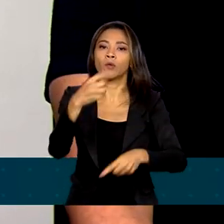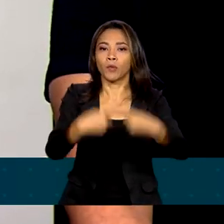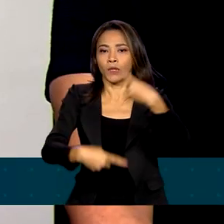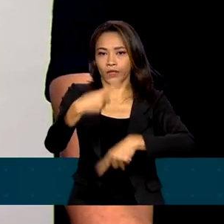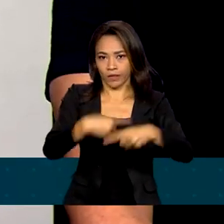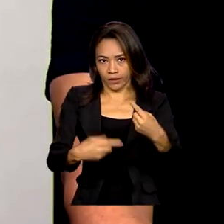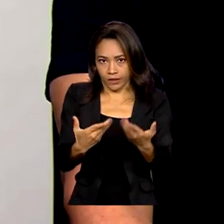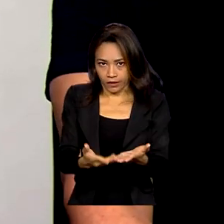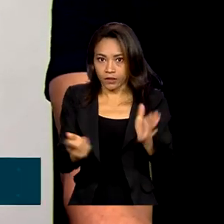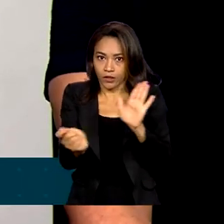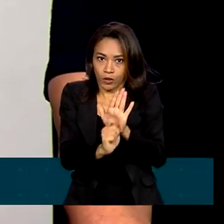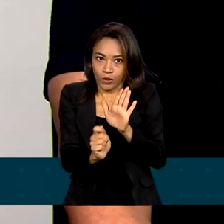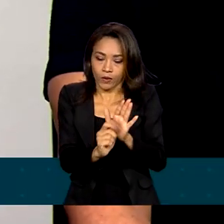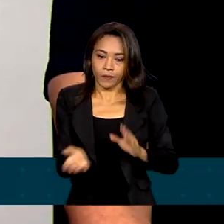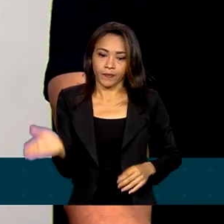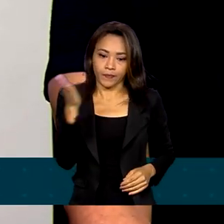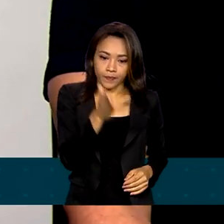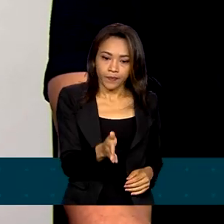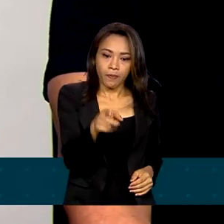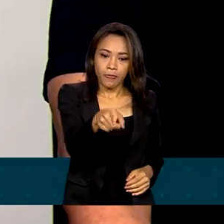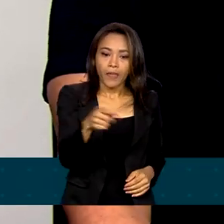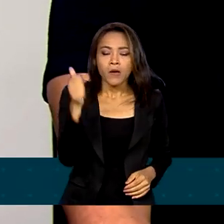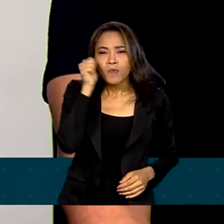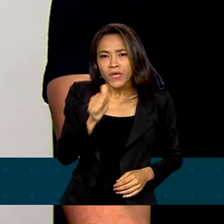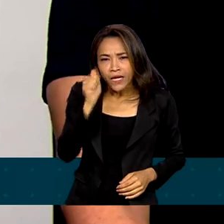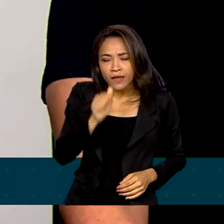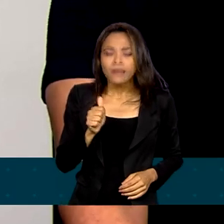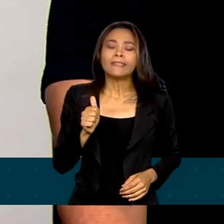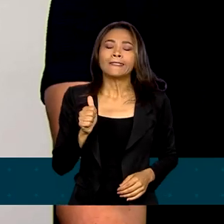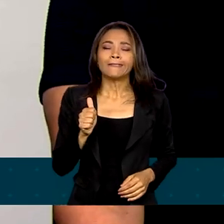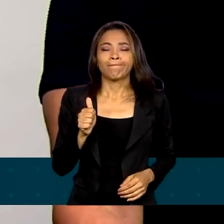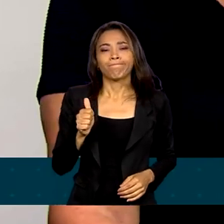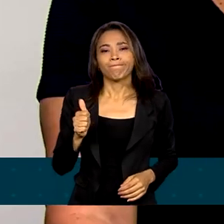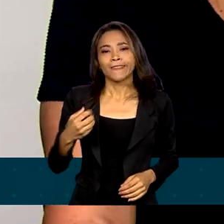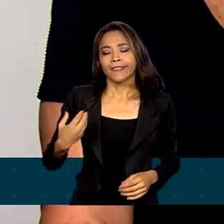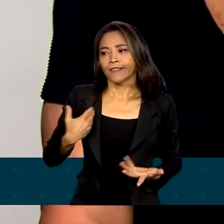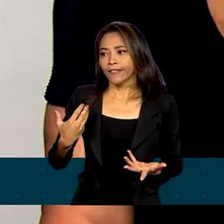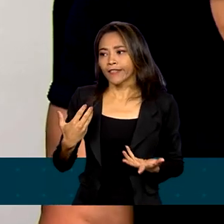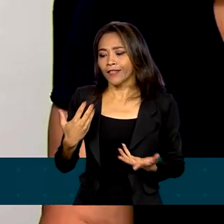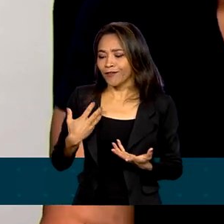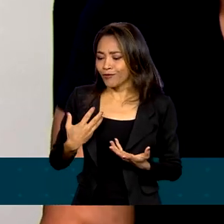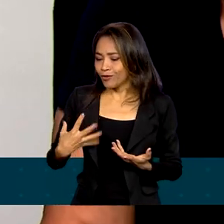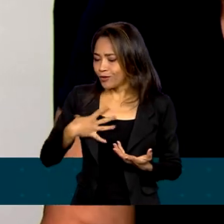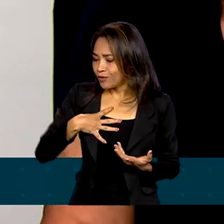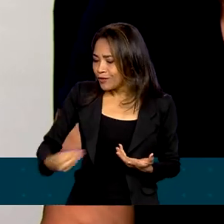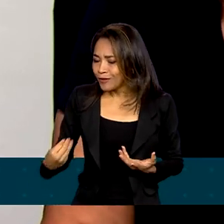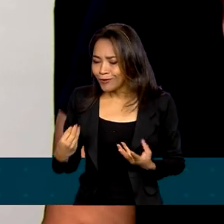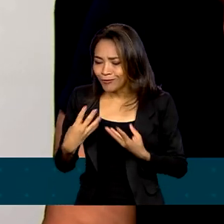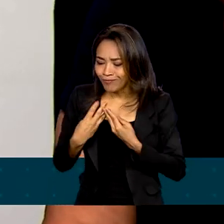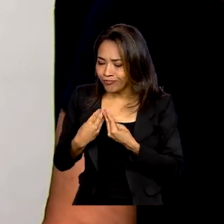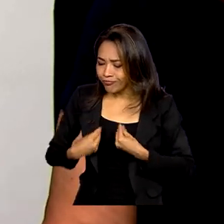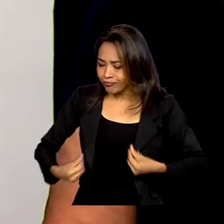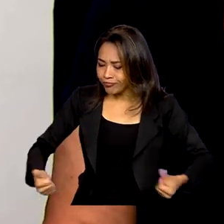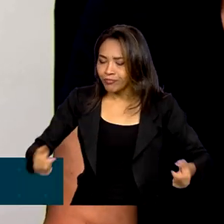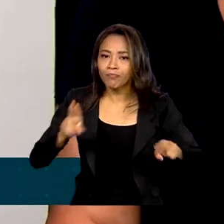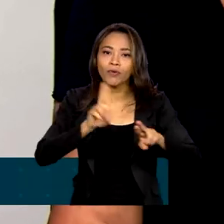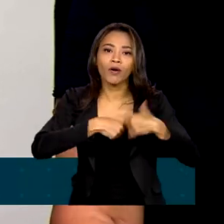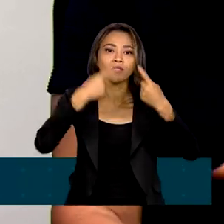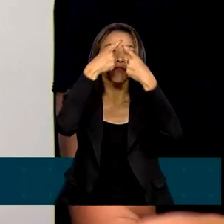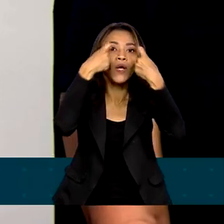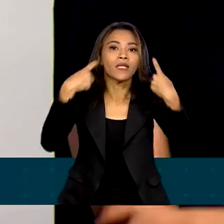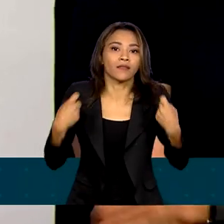vivem nesses contextos estão sujeitas a situações dramáticas da perda da vida de seus filhos como vítimas da violência letal.